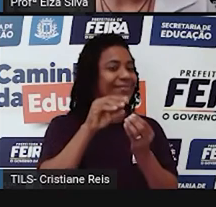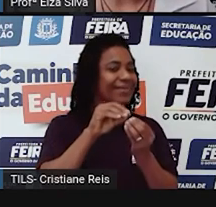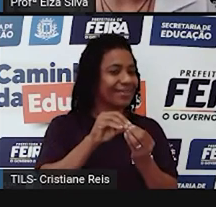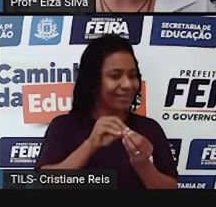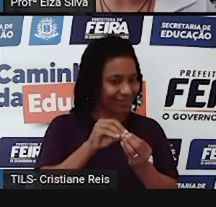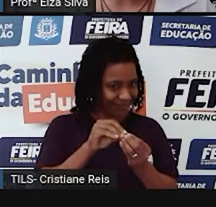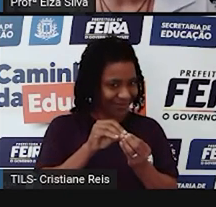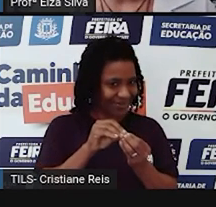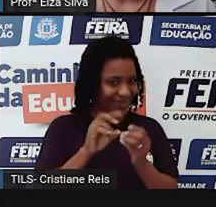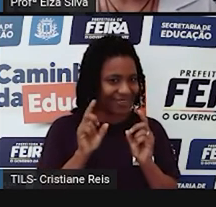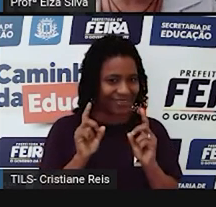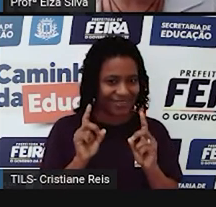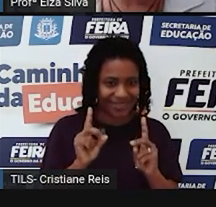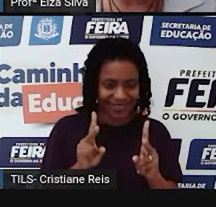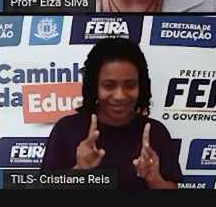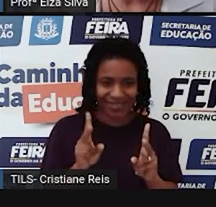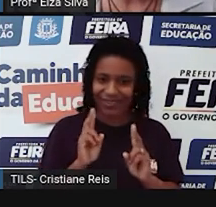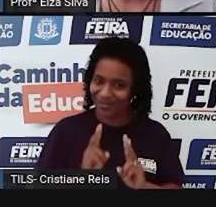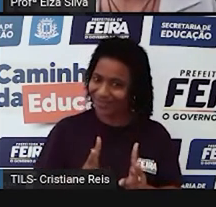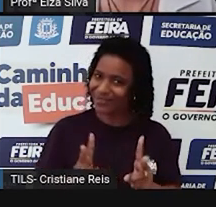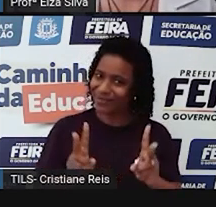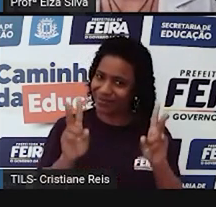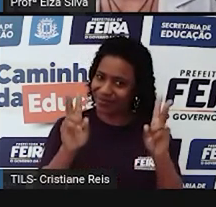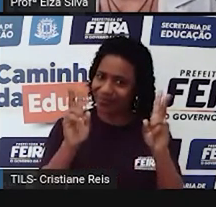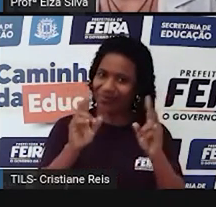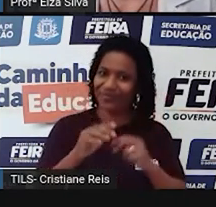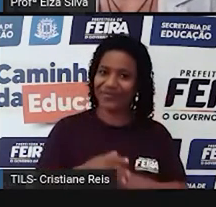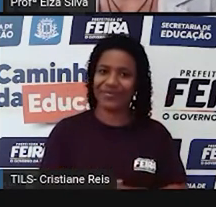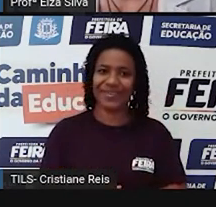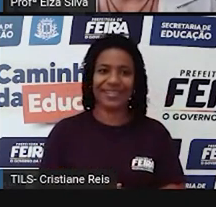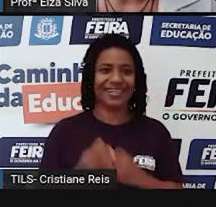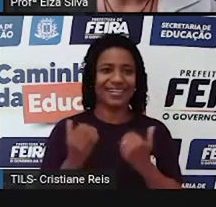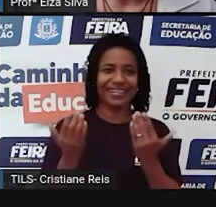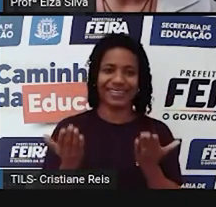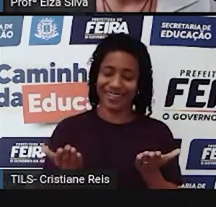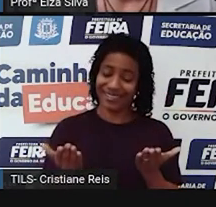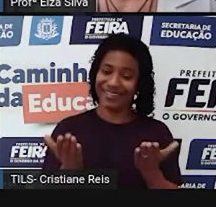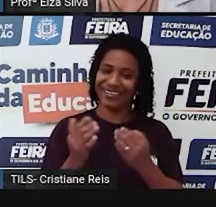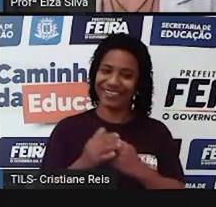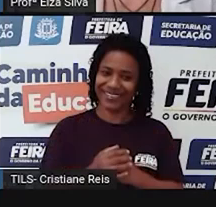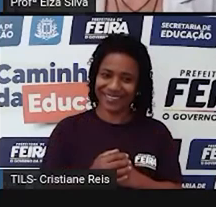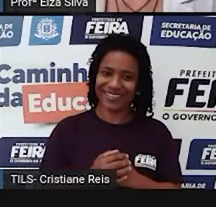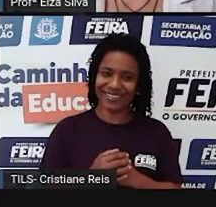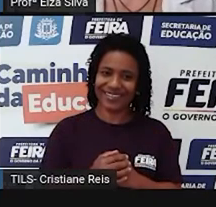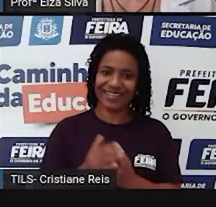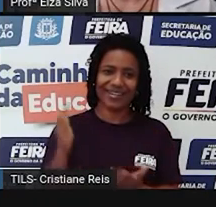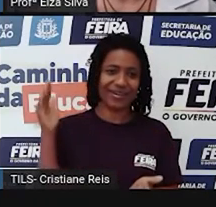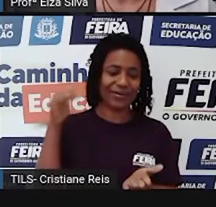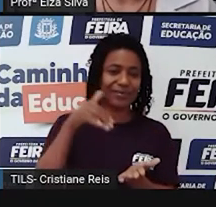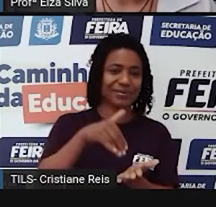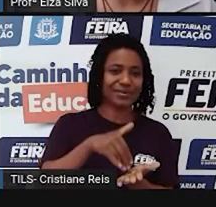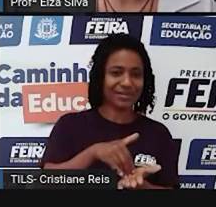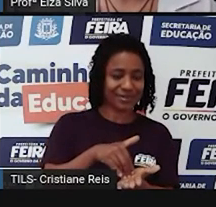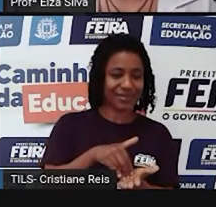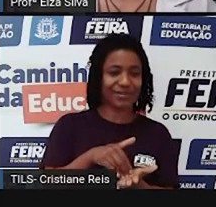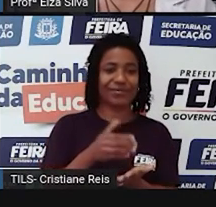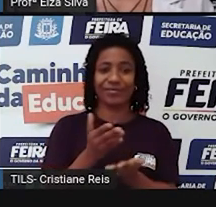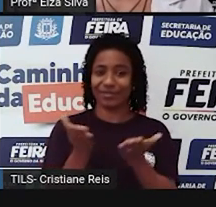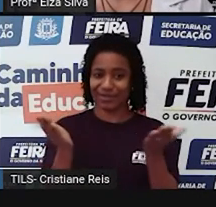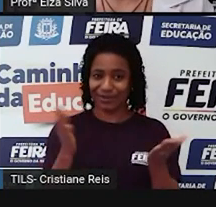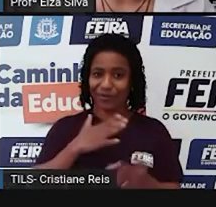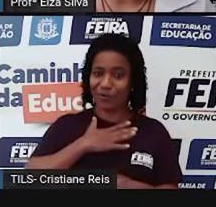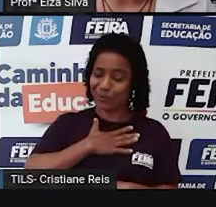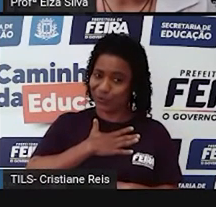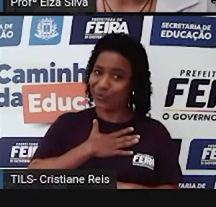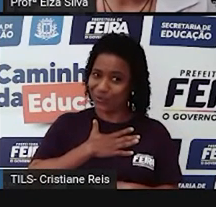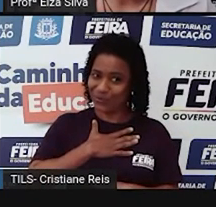Ok? Let's go! E por fim eu gostaria de saber o que é que vocês acharam da